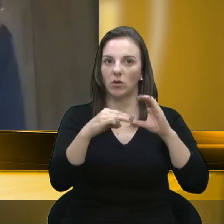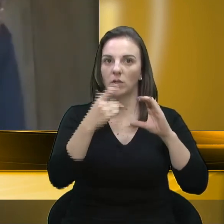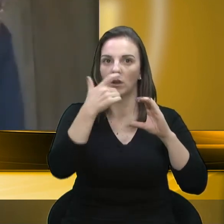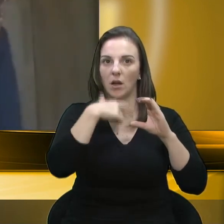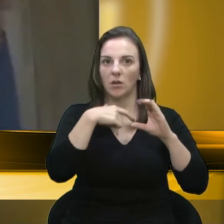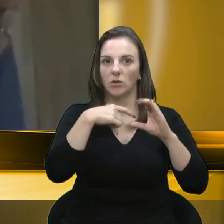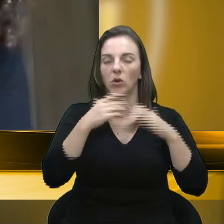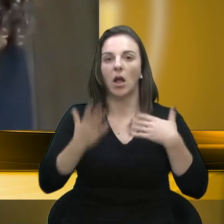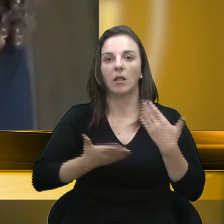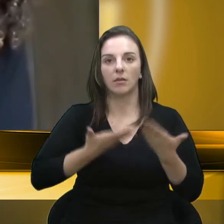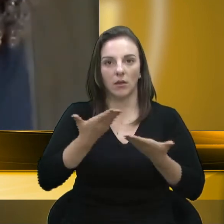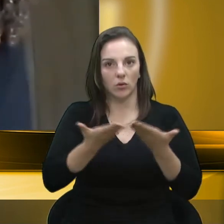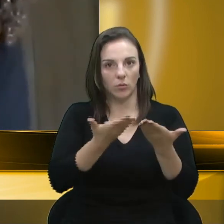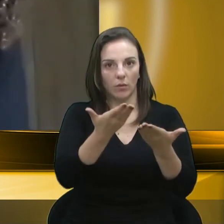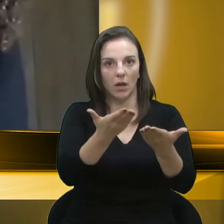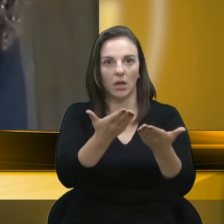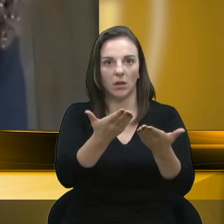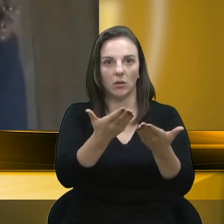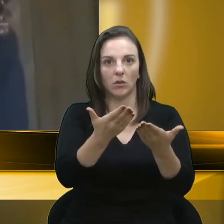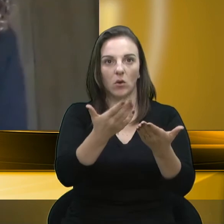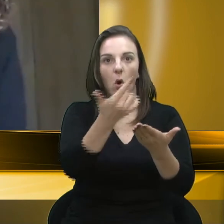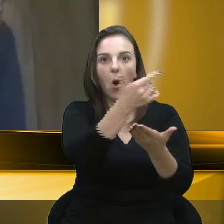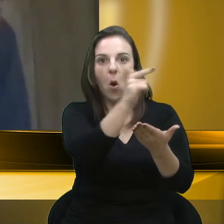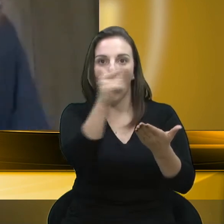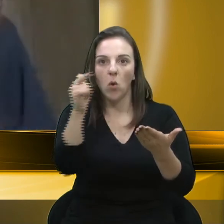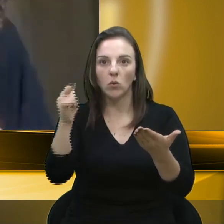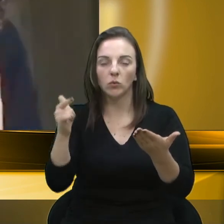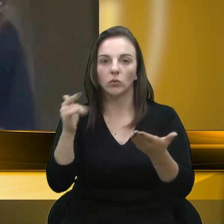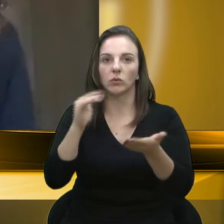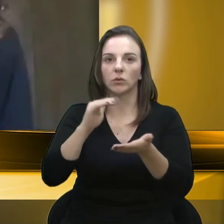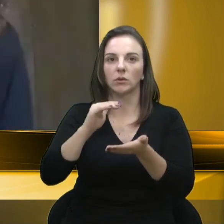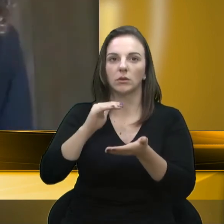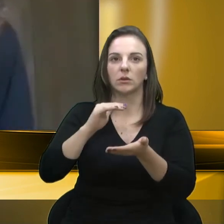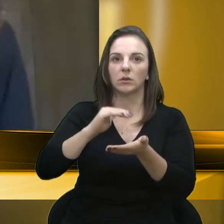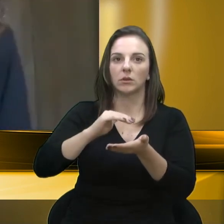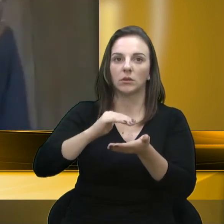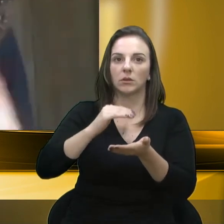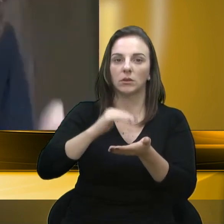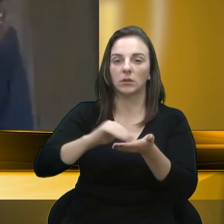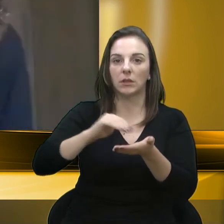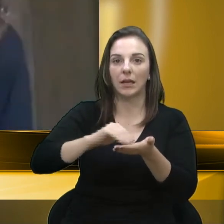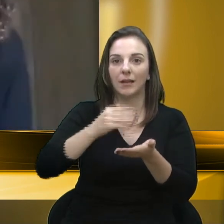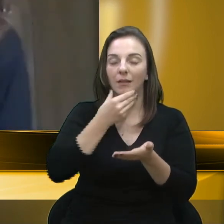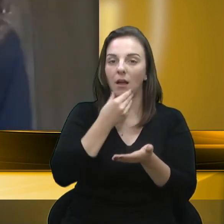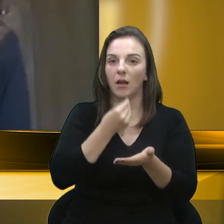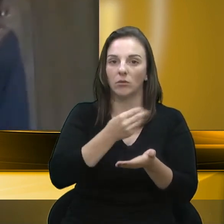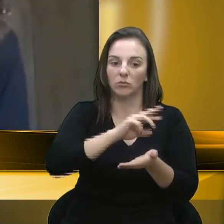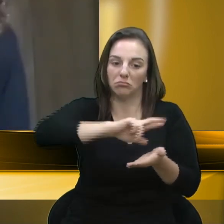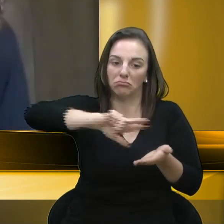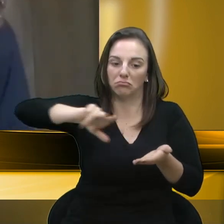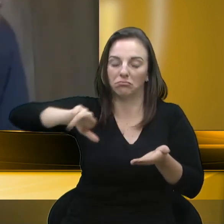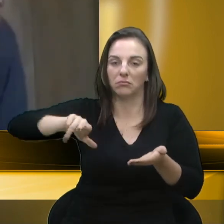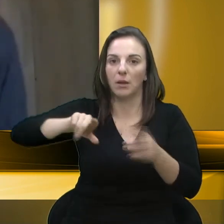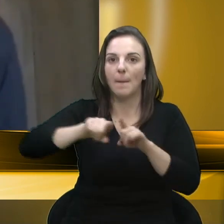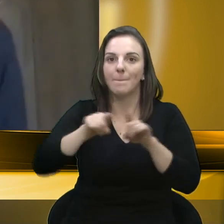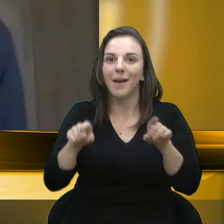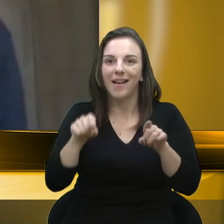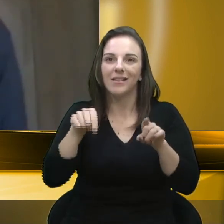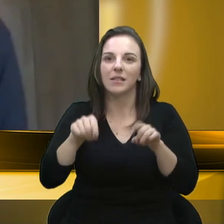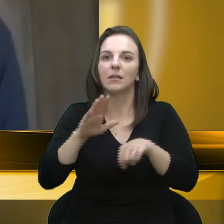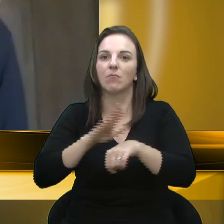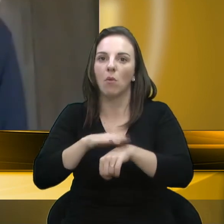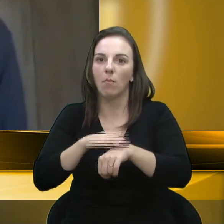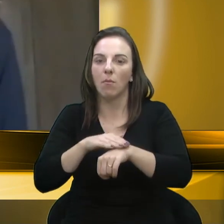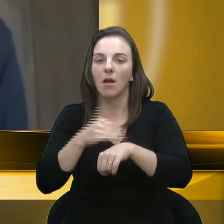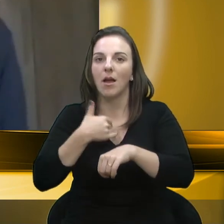sendo atendida pelos demais secretários. Eu, no momento oportuno, onde eu pude expressar essa demanda para a